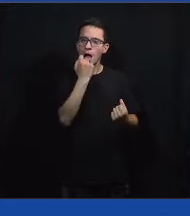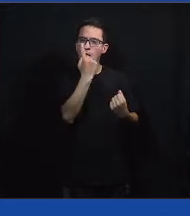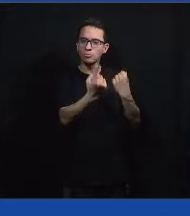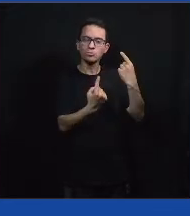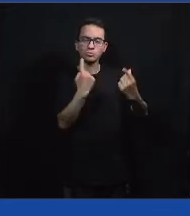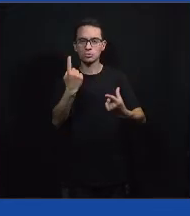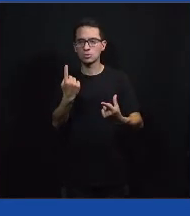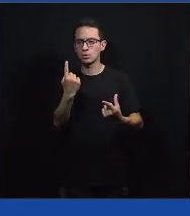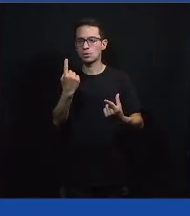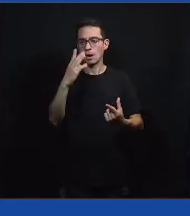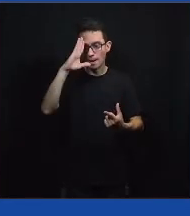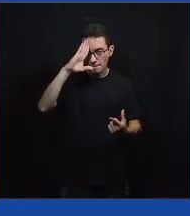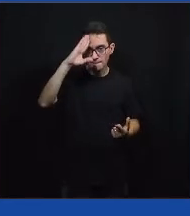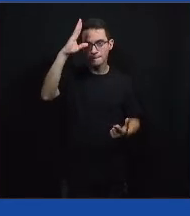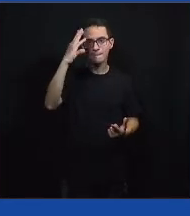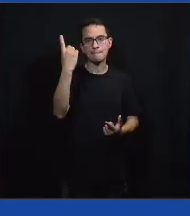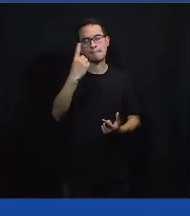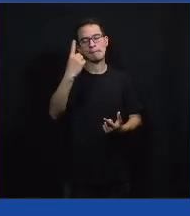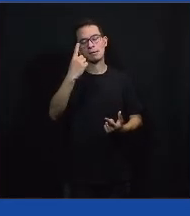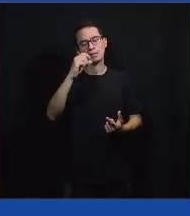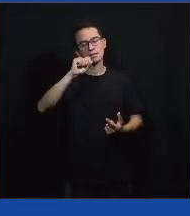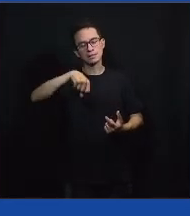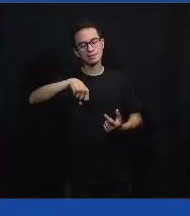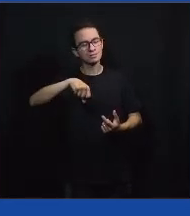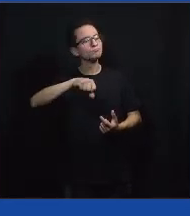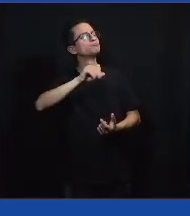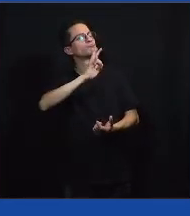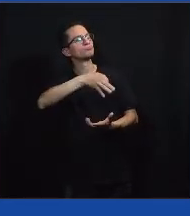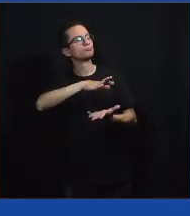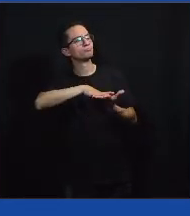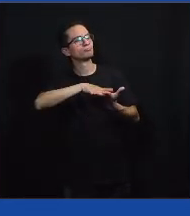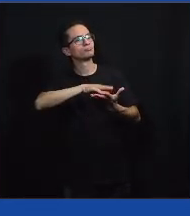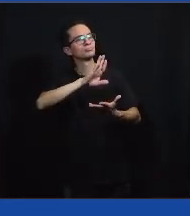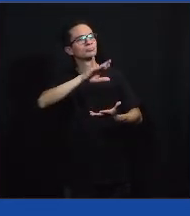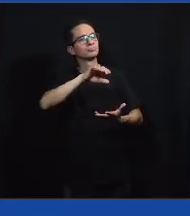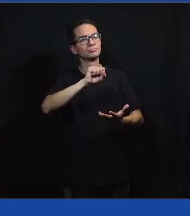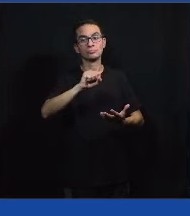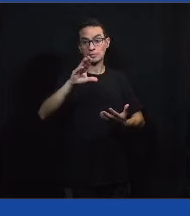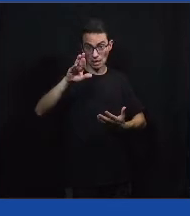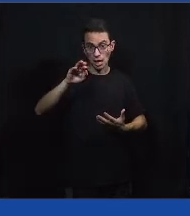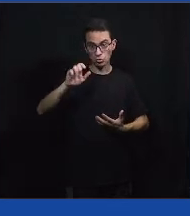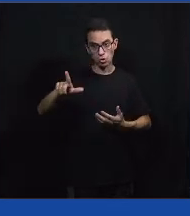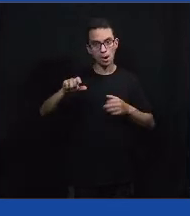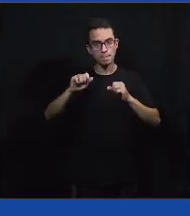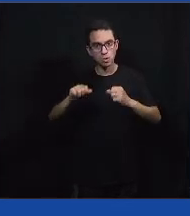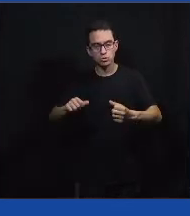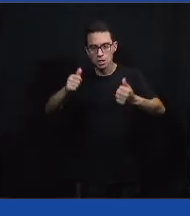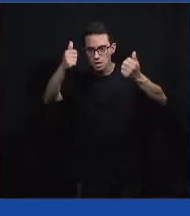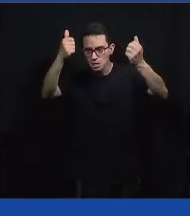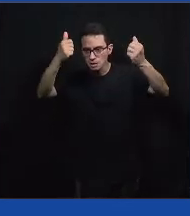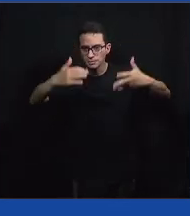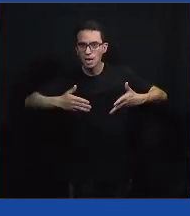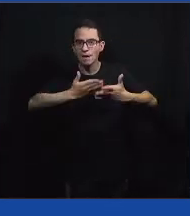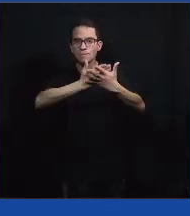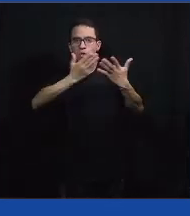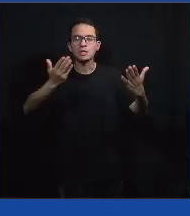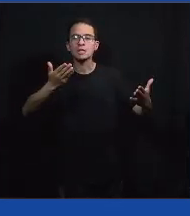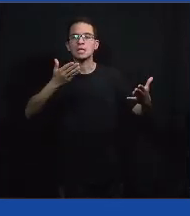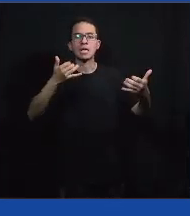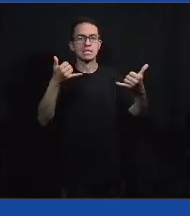aqui. Boa, Cris. Carol, pode ser, então, a questão do acesso à internet